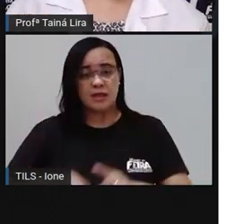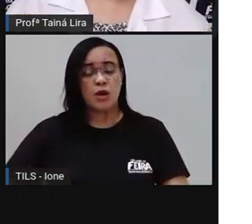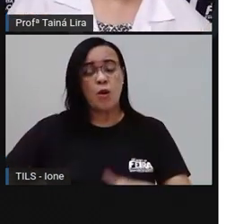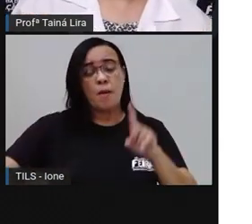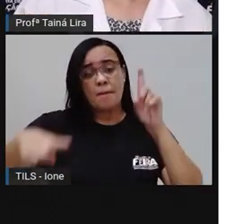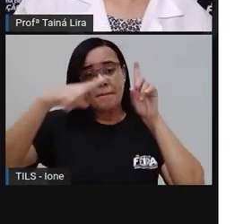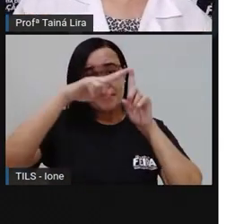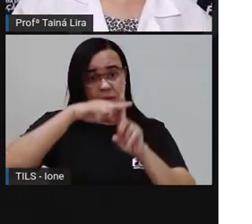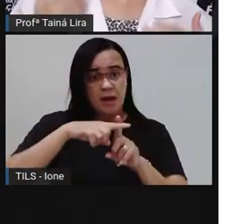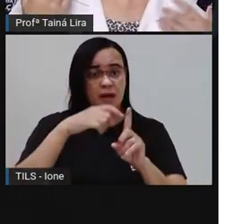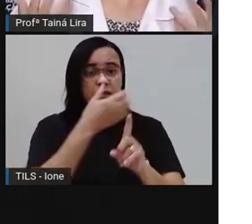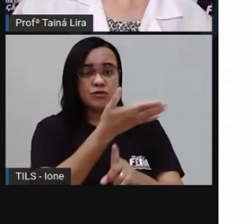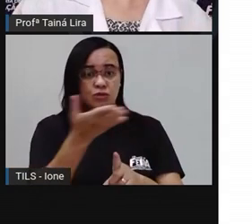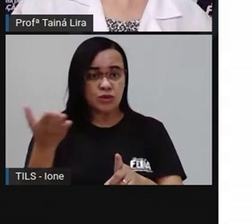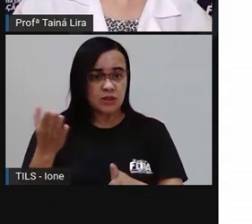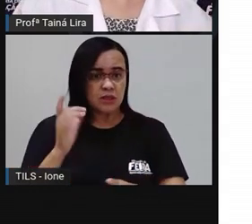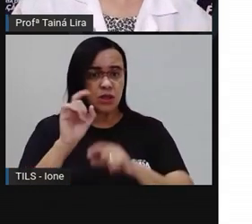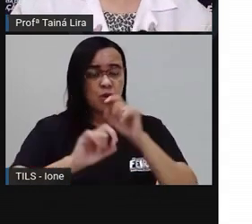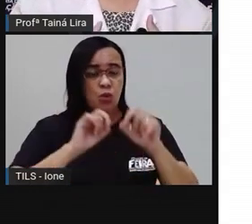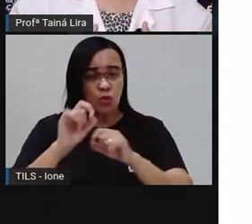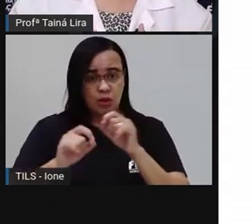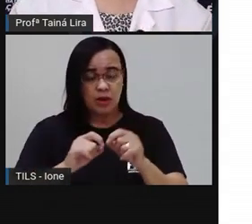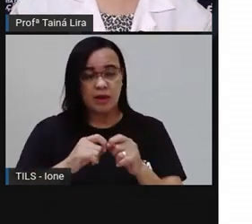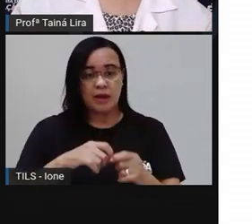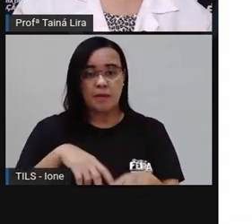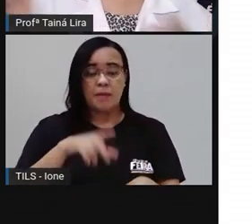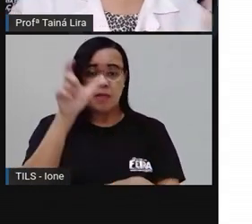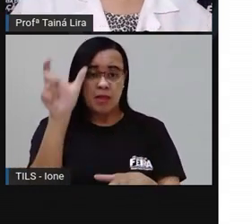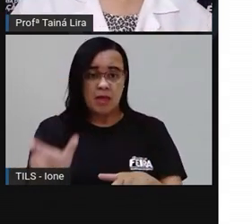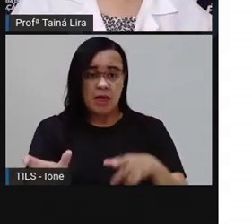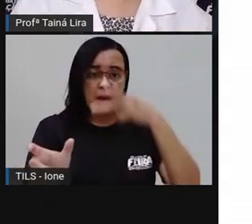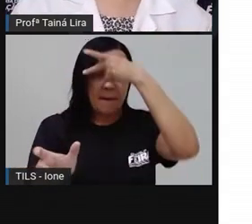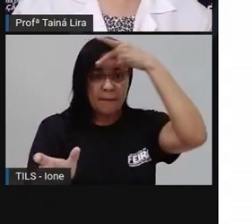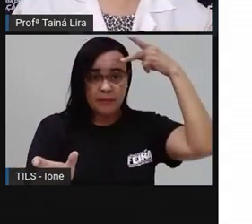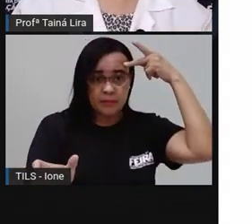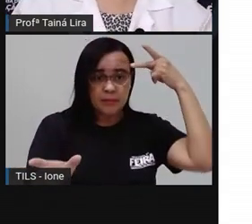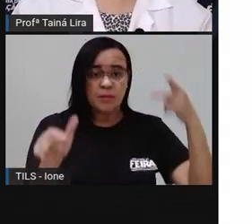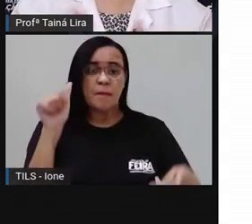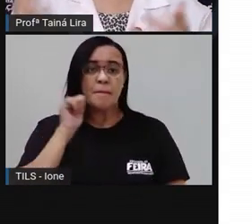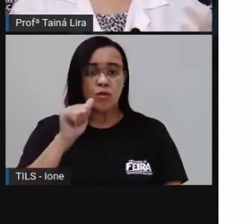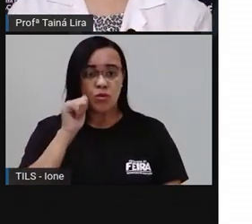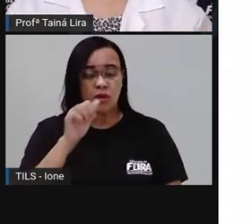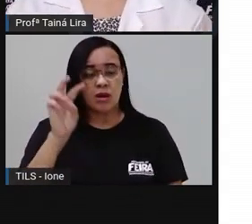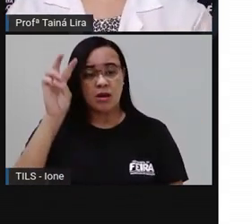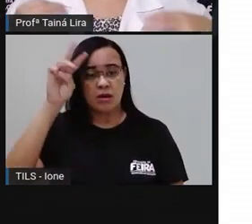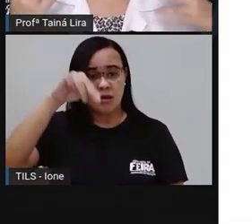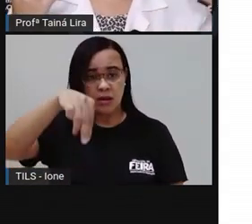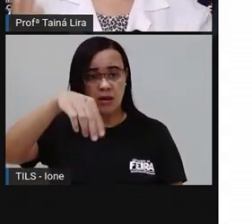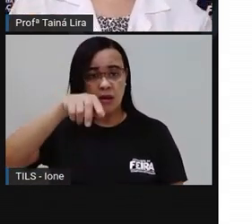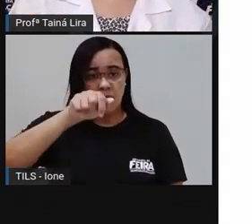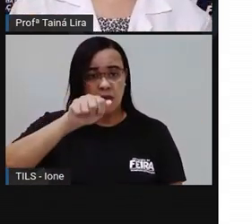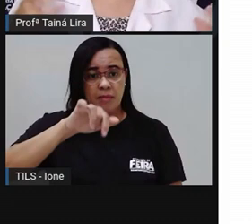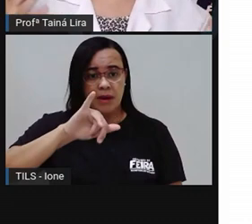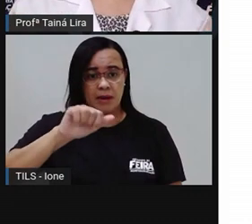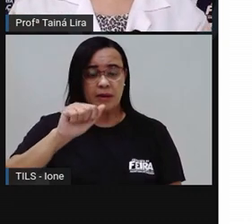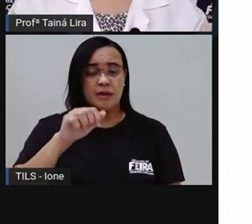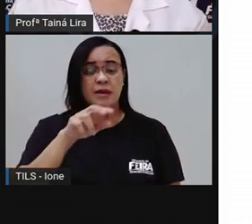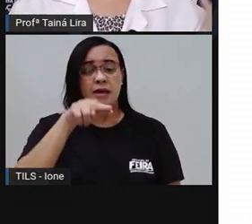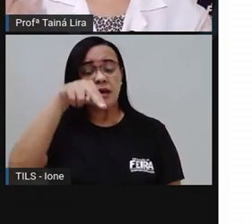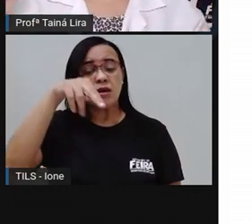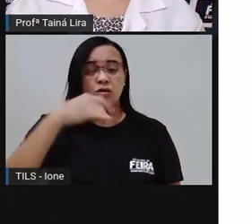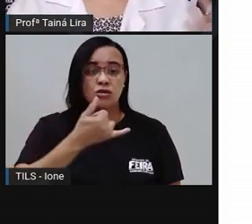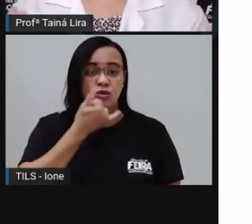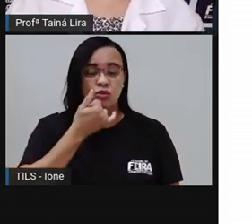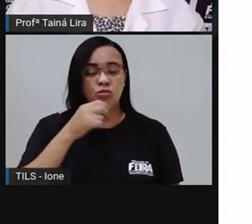Maria Braga. É um programa, né? Que é um programa de variedades, ele fala de várias coisas, mas ele ensina, né? Todo dia